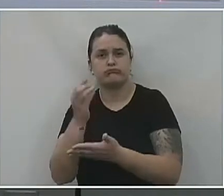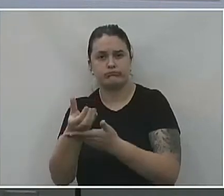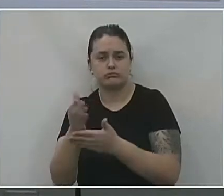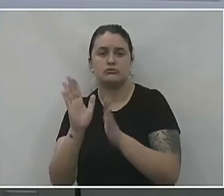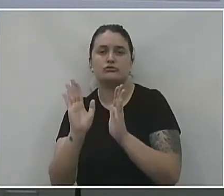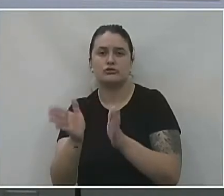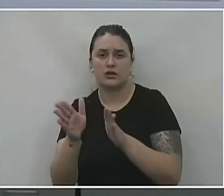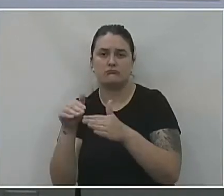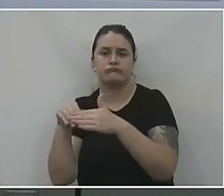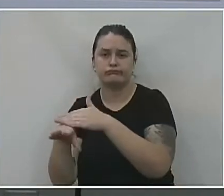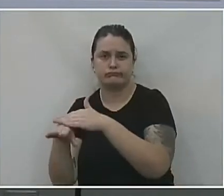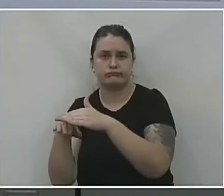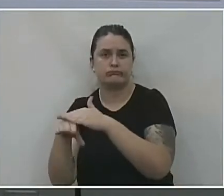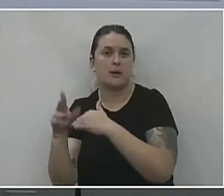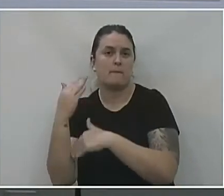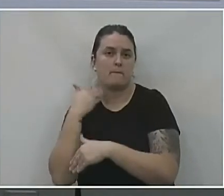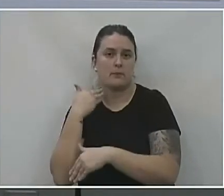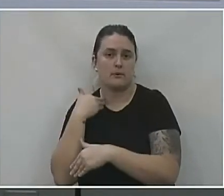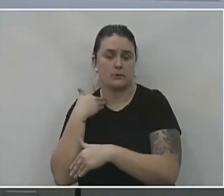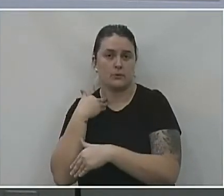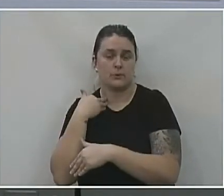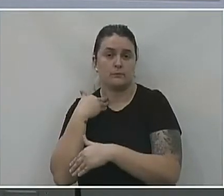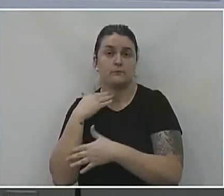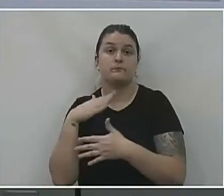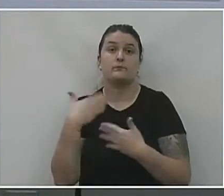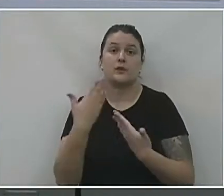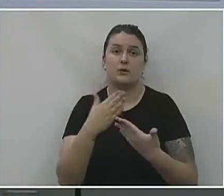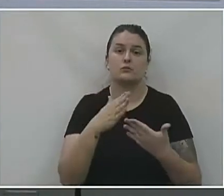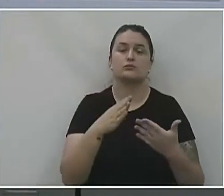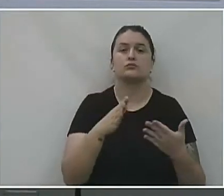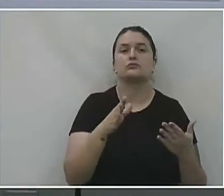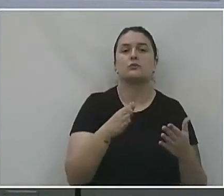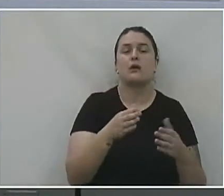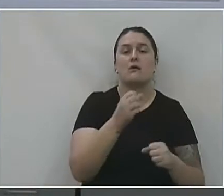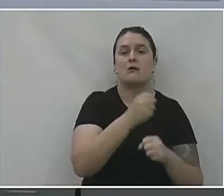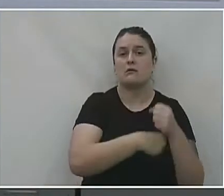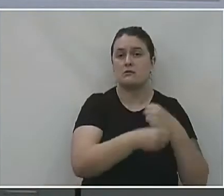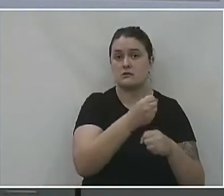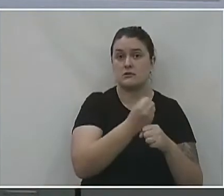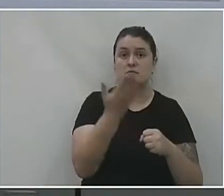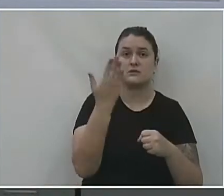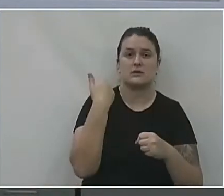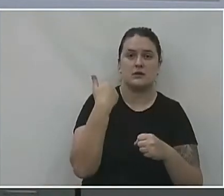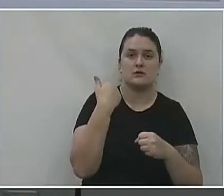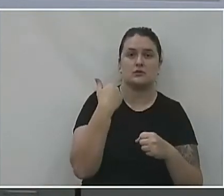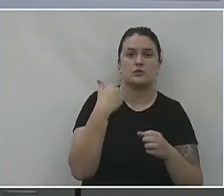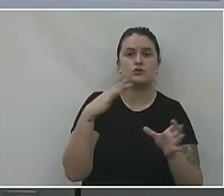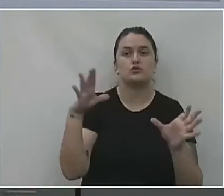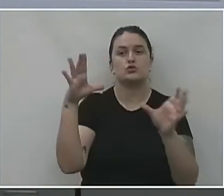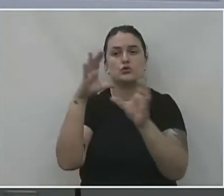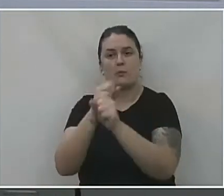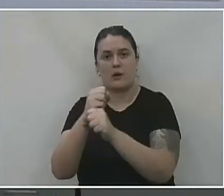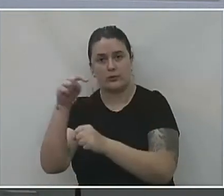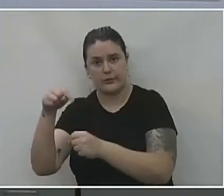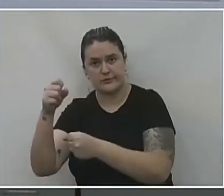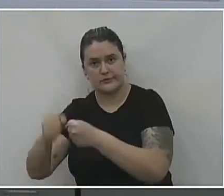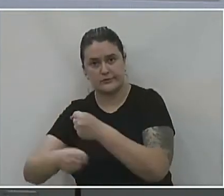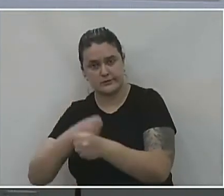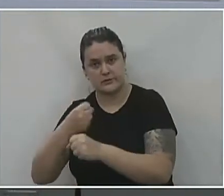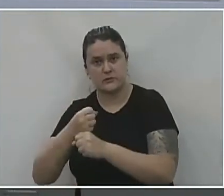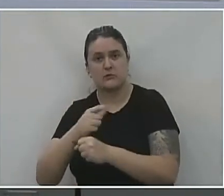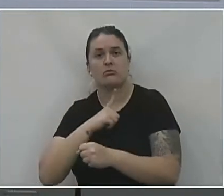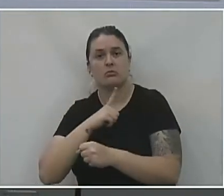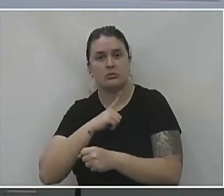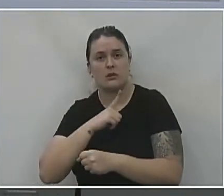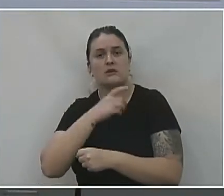inscreditados em conta. Então, em cima do saldo da competência do ano passado, com que entrou esse ano, nós temos em